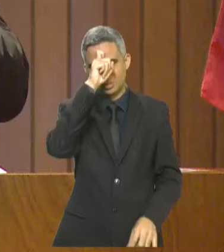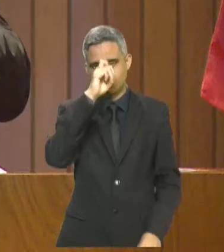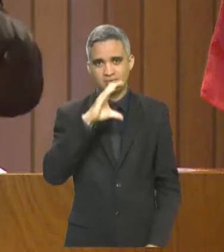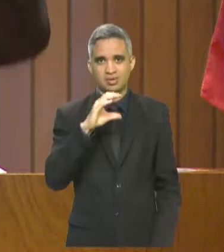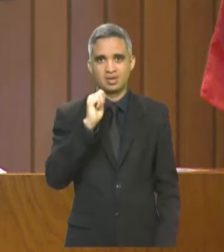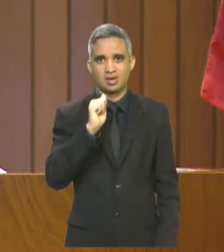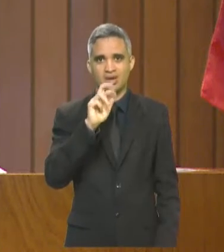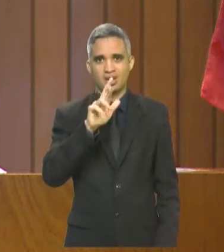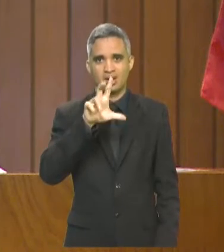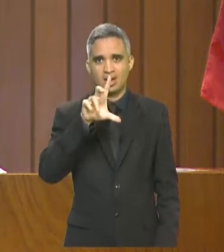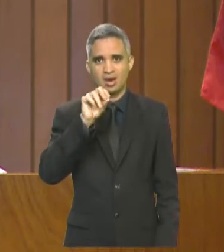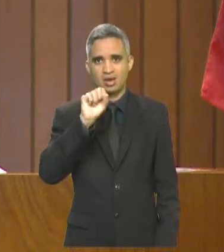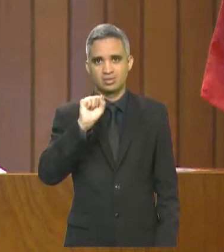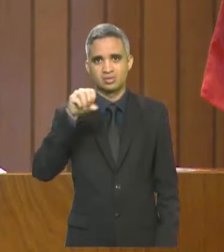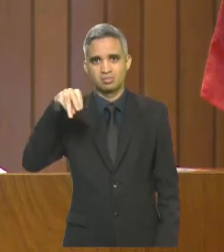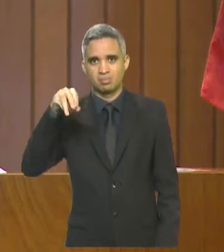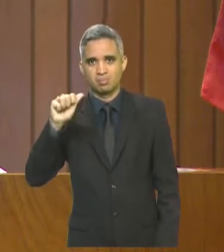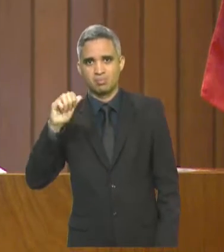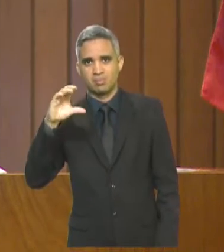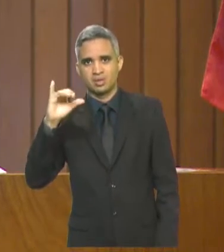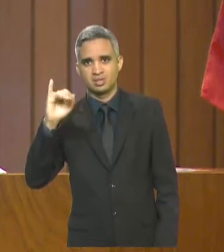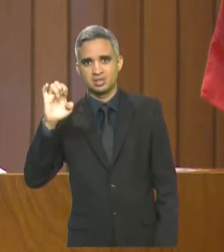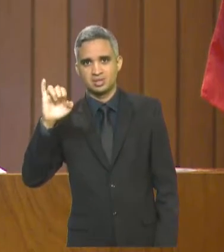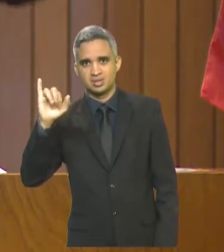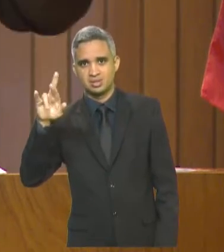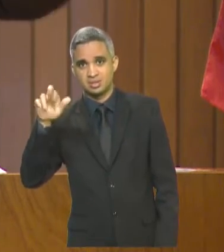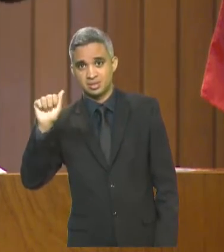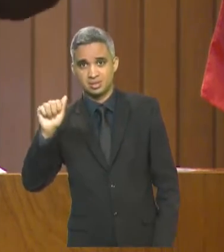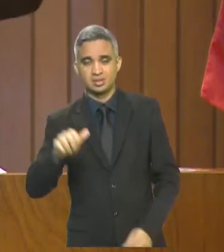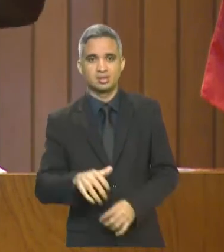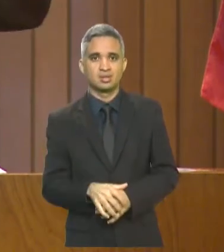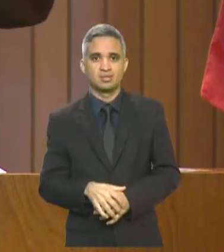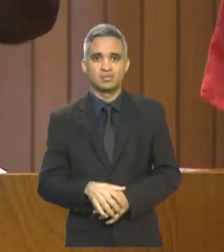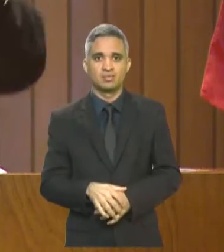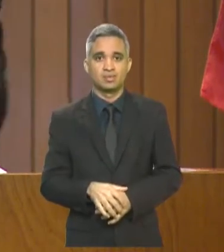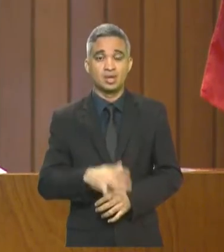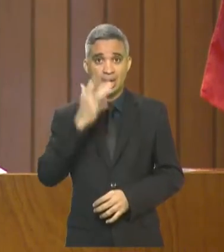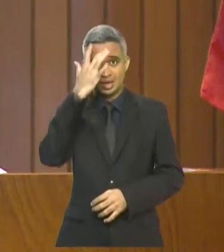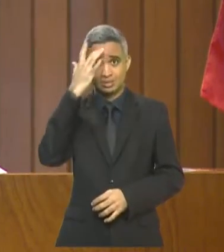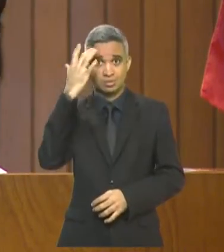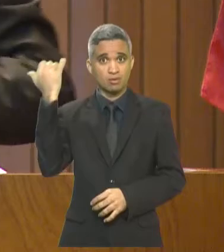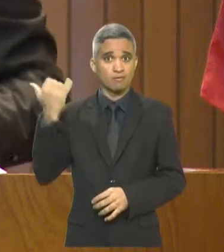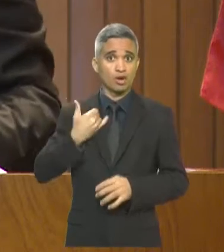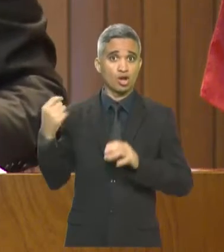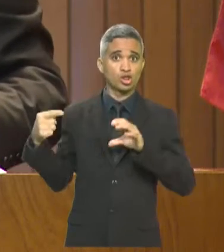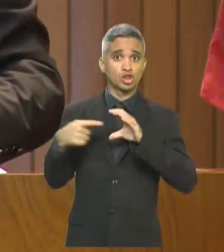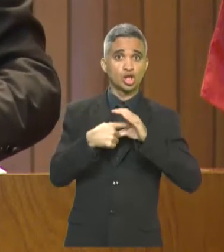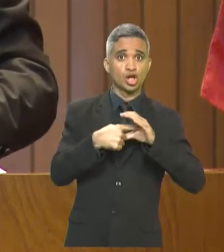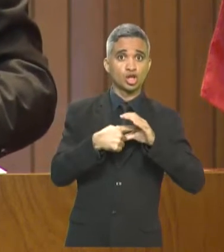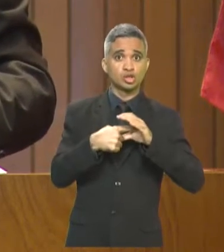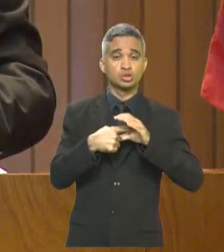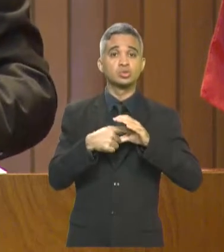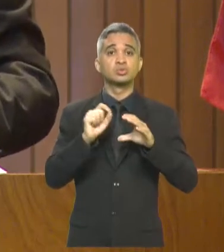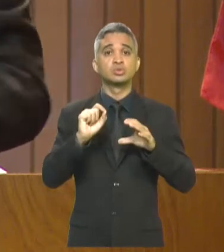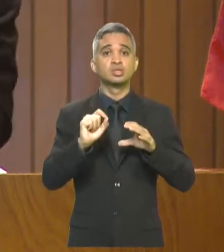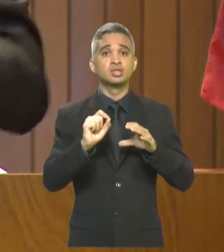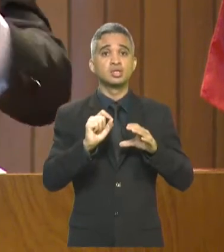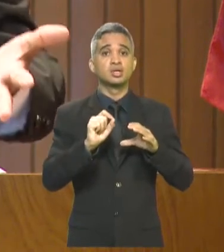investigando, que no segundo andar do caso Macieira, 13 leitos estão reservados para médicos,